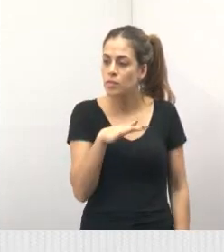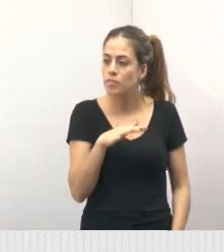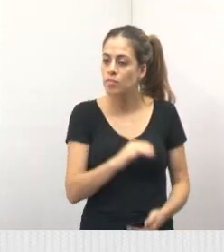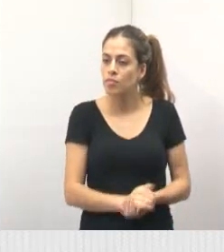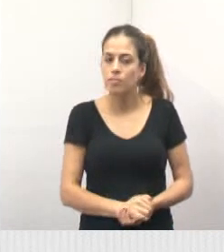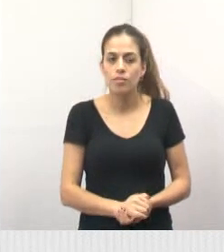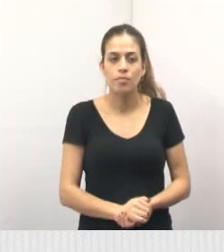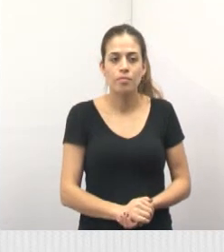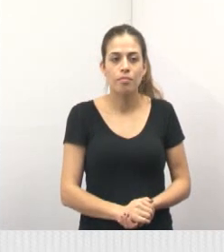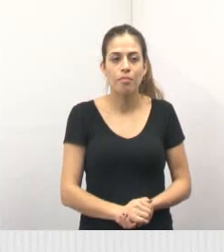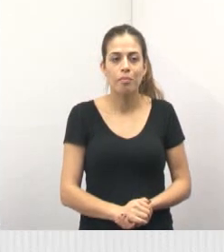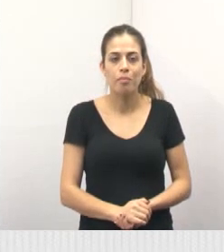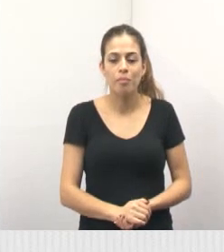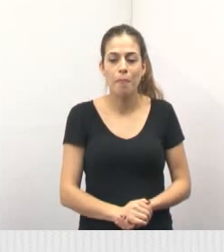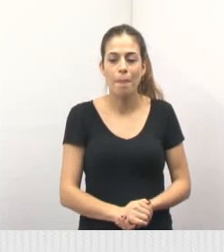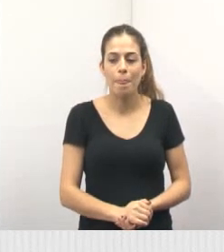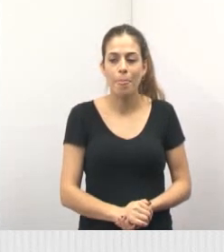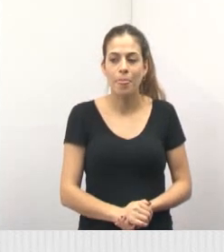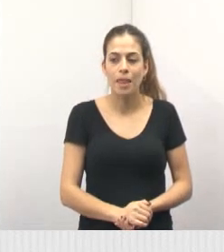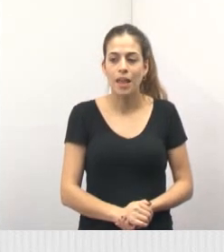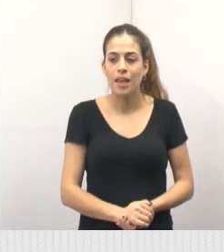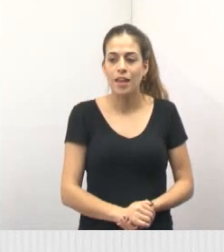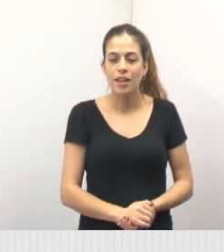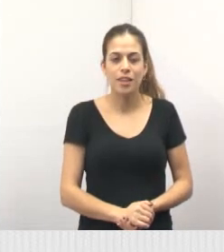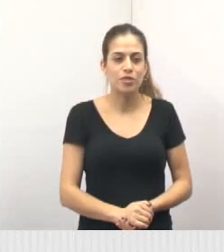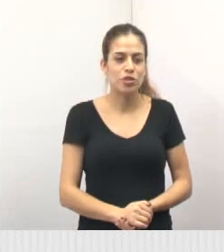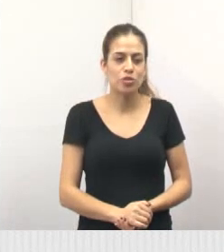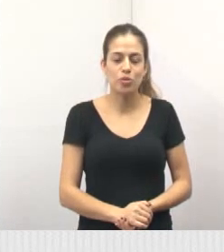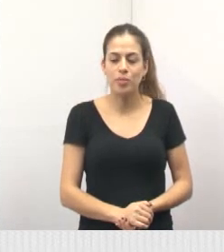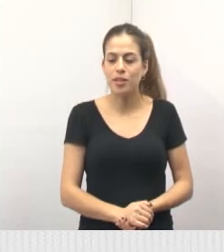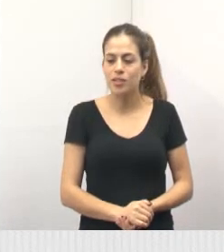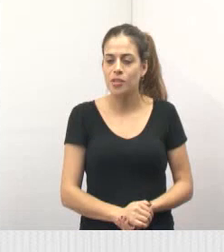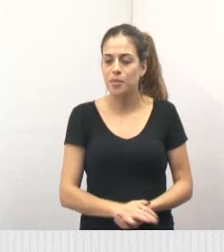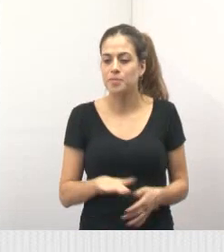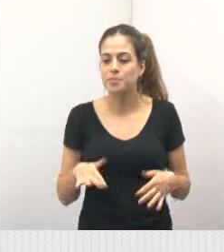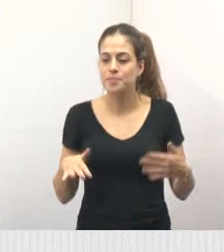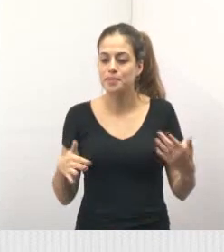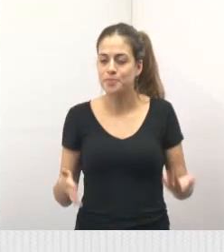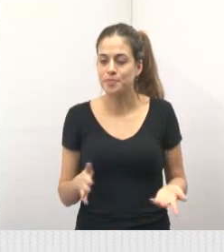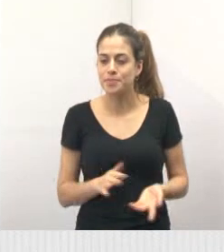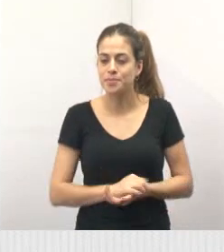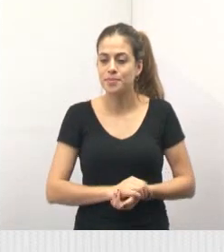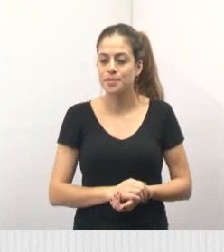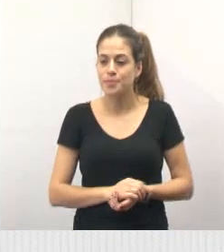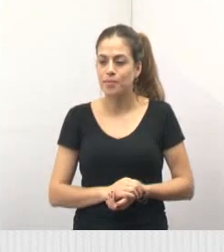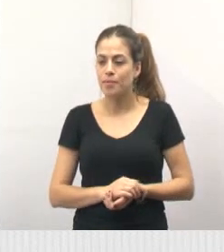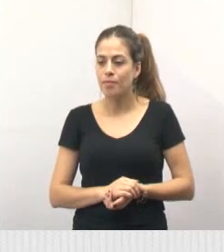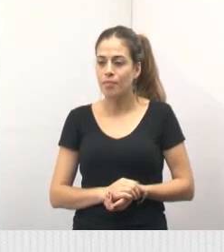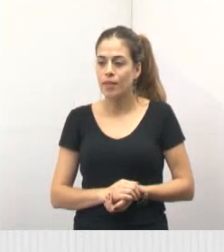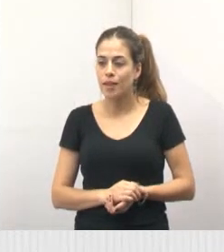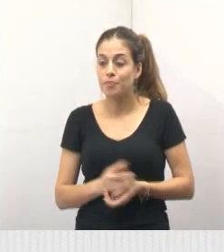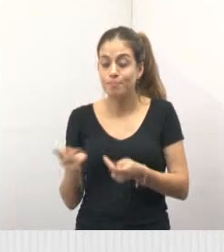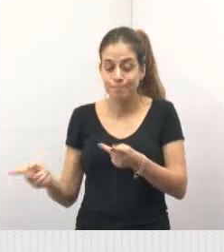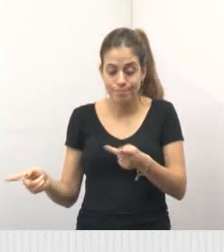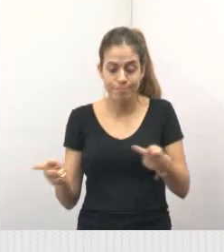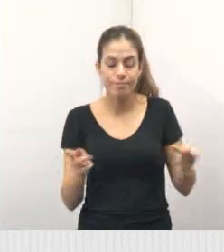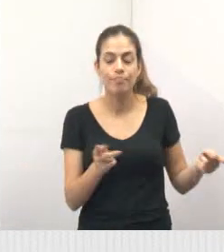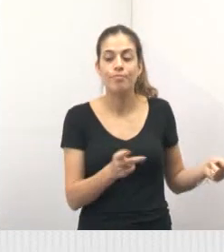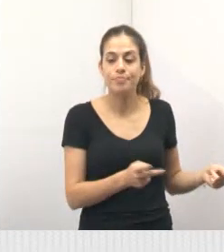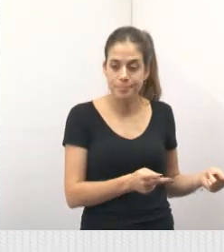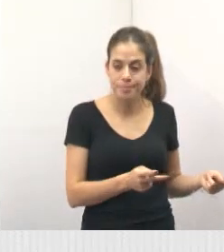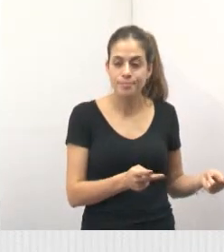No próximo slide, nós estivemos aí em algumas visitas,